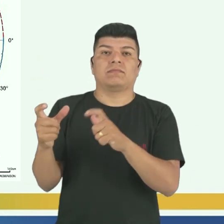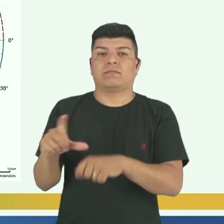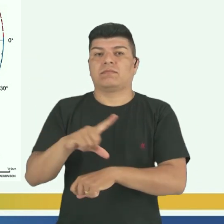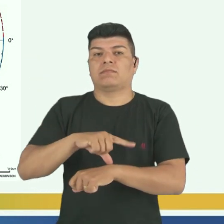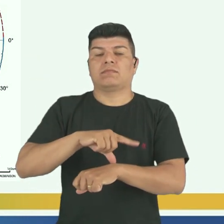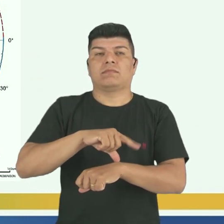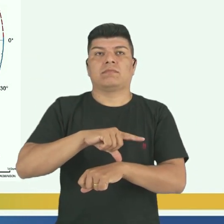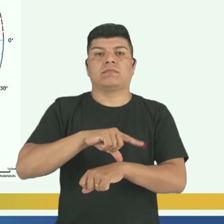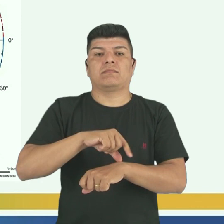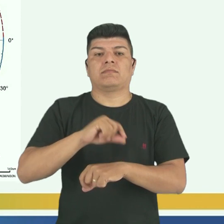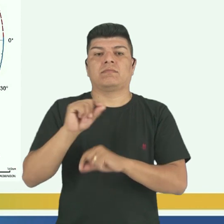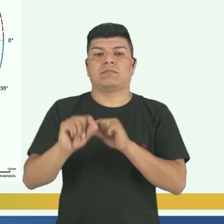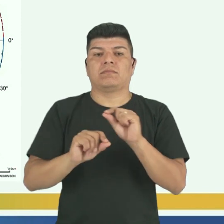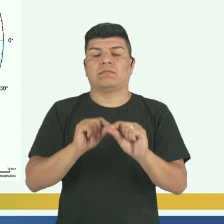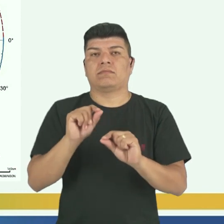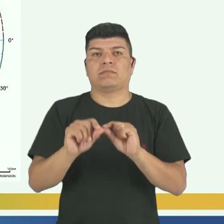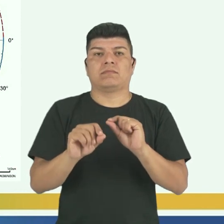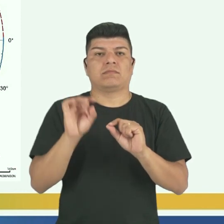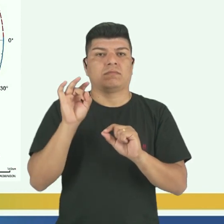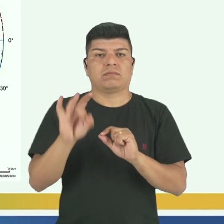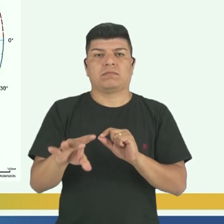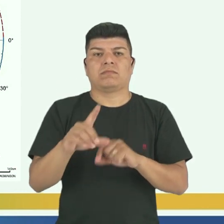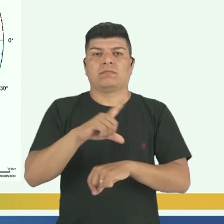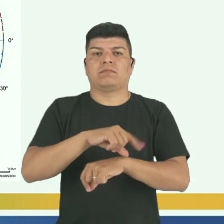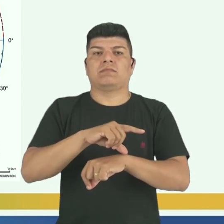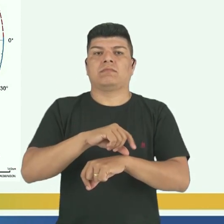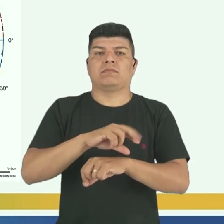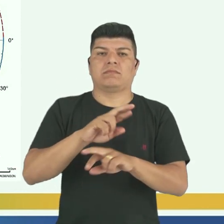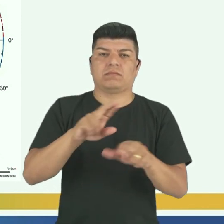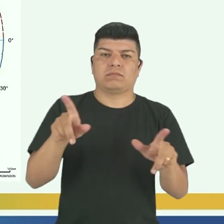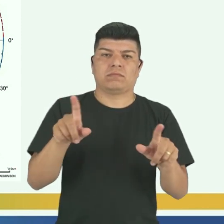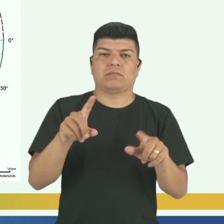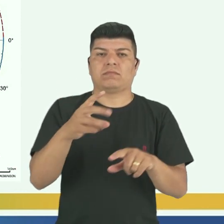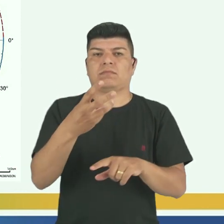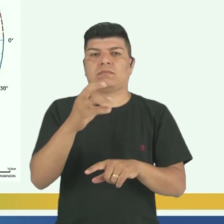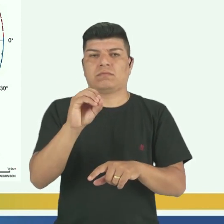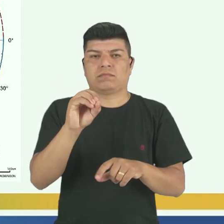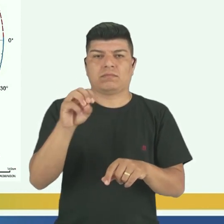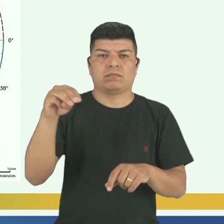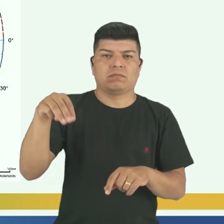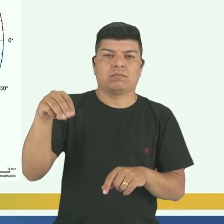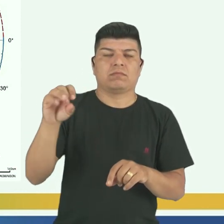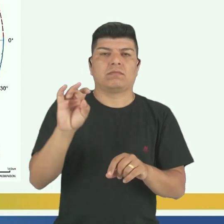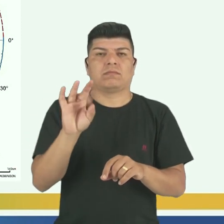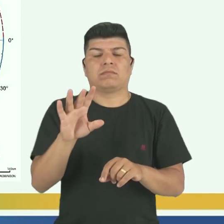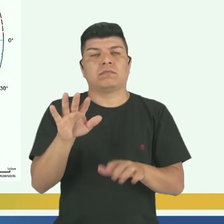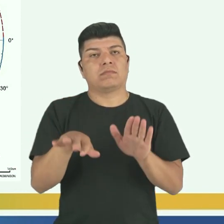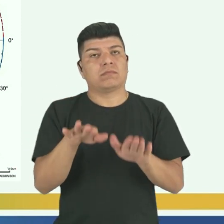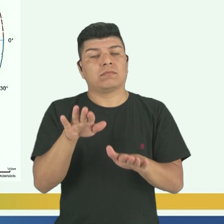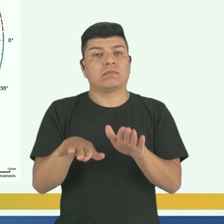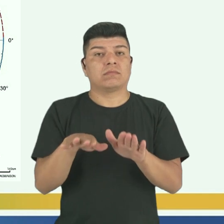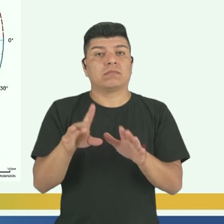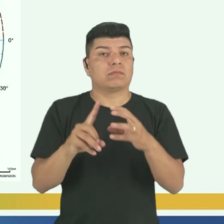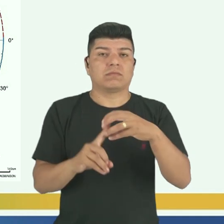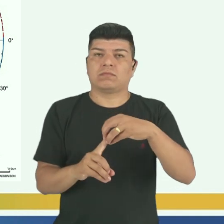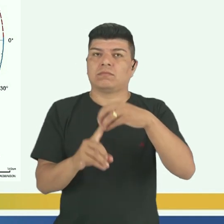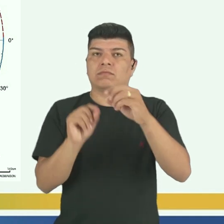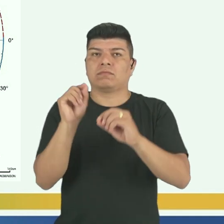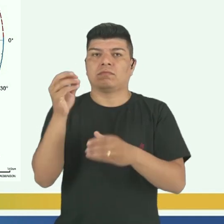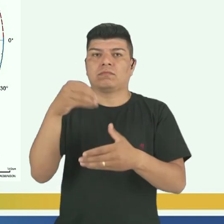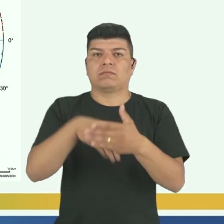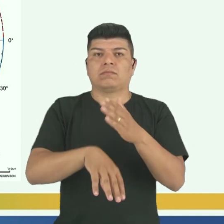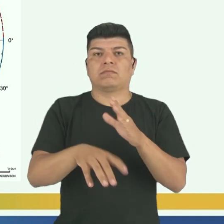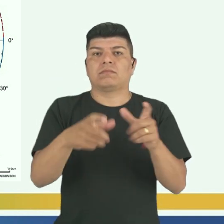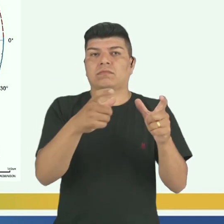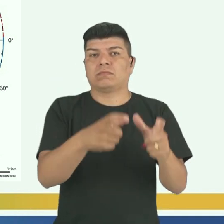horário, ele vai ser não apenas uma hora de diferença, apenas 30 minutos, às vezes, ou vão padronizar dentro do